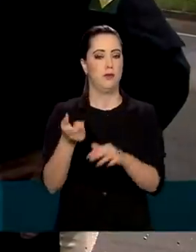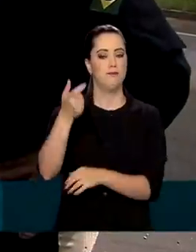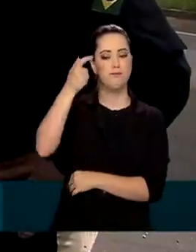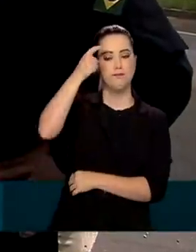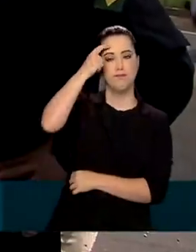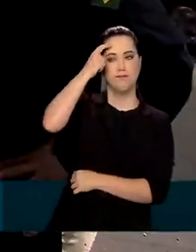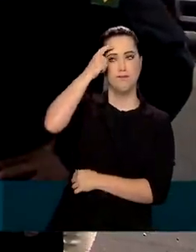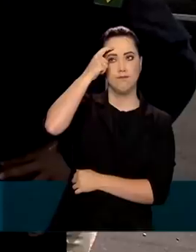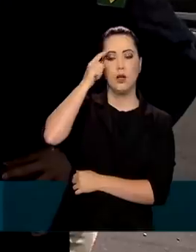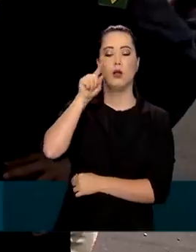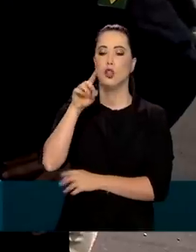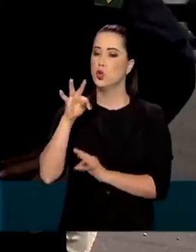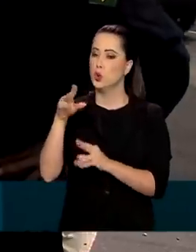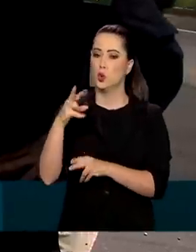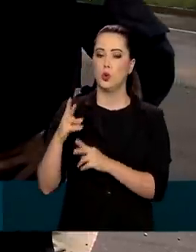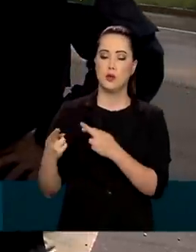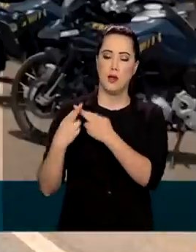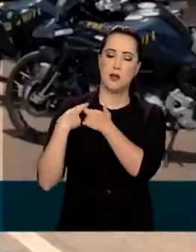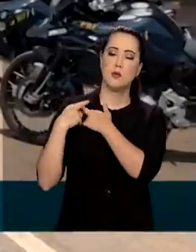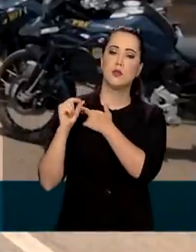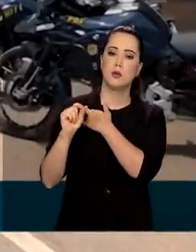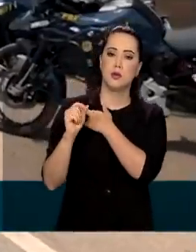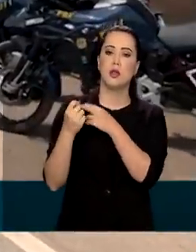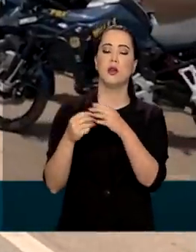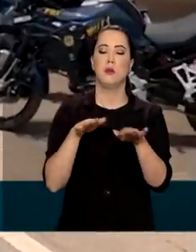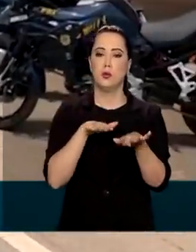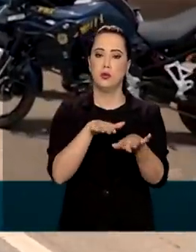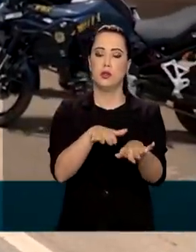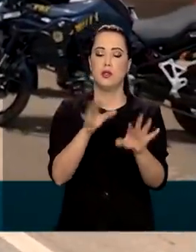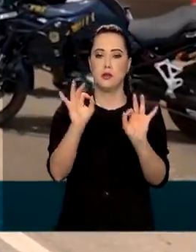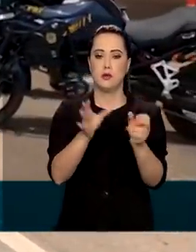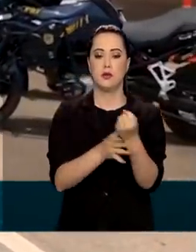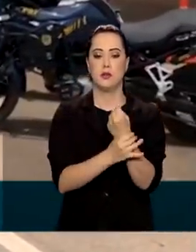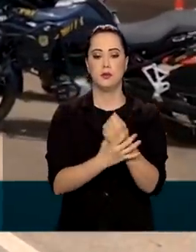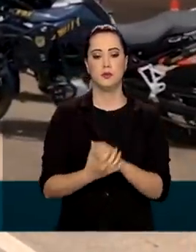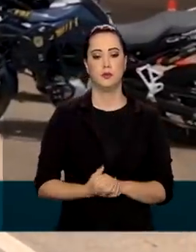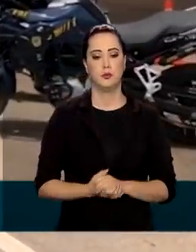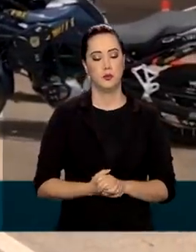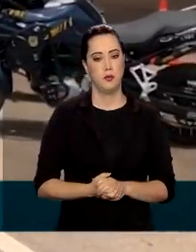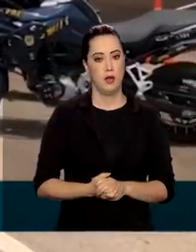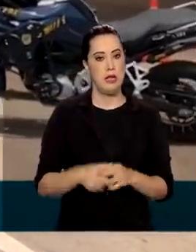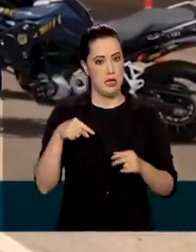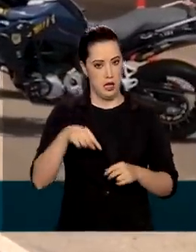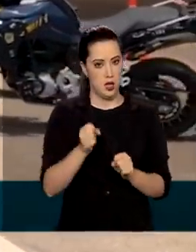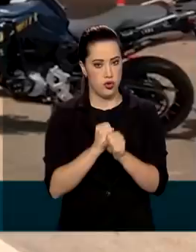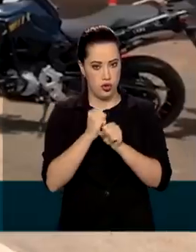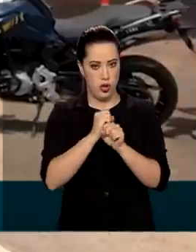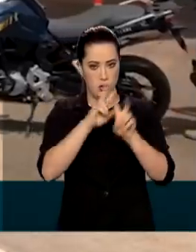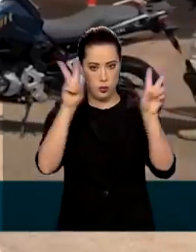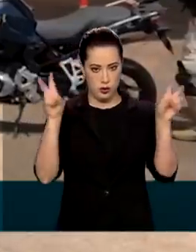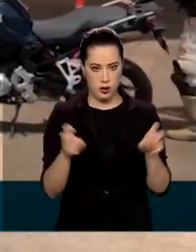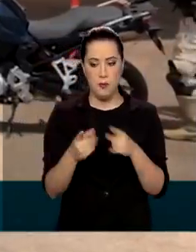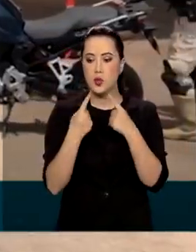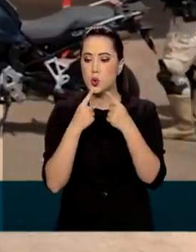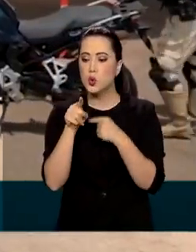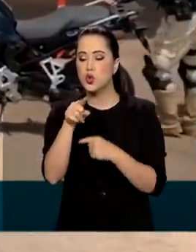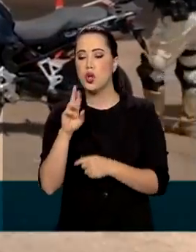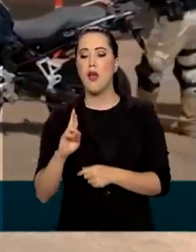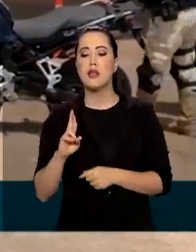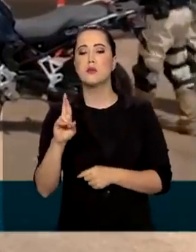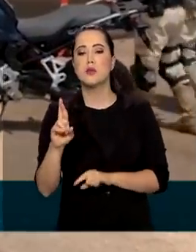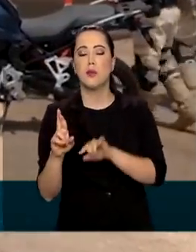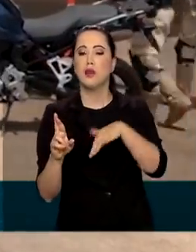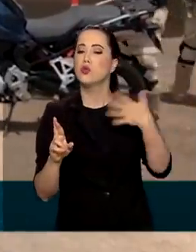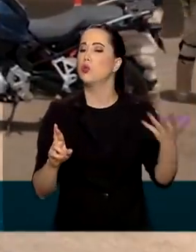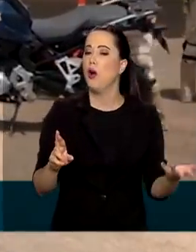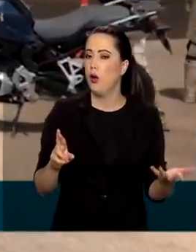responsáveis por um trânsito seguro. Neste ano, a temática é discutir a responsabilidade de cada um dos atores envolvidos no